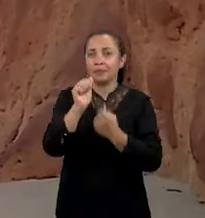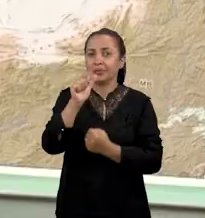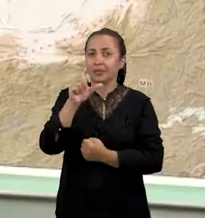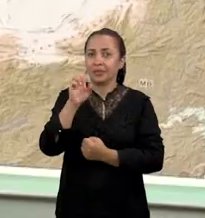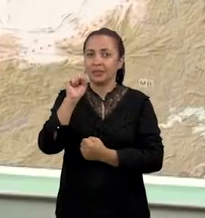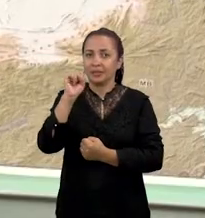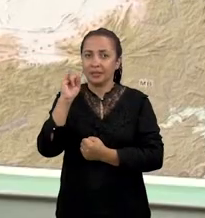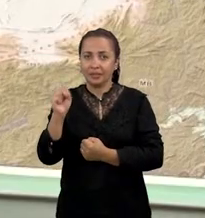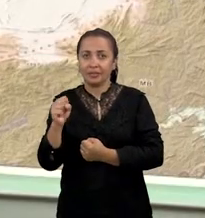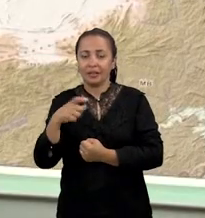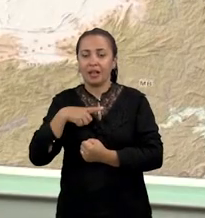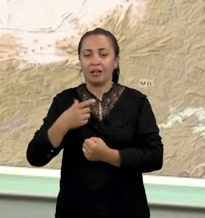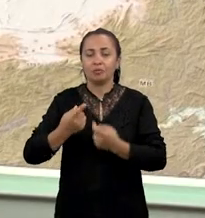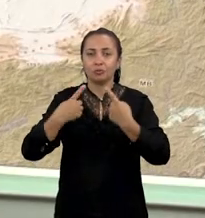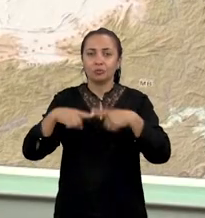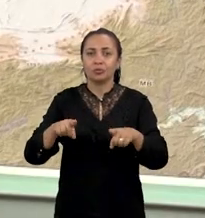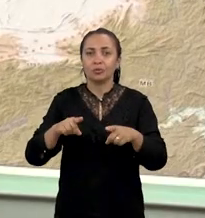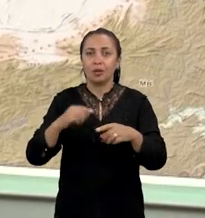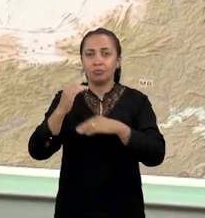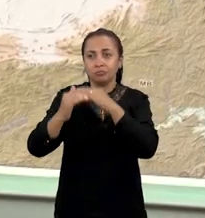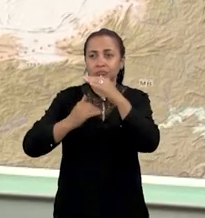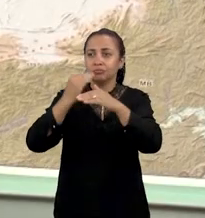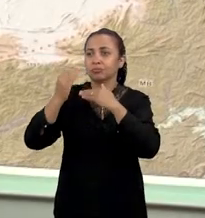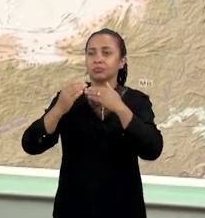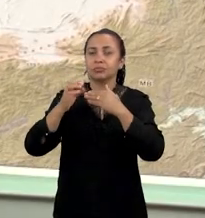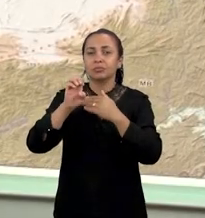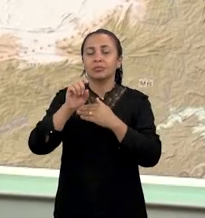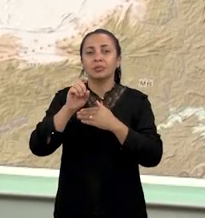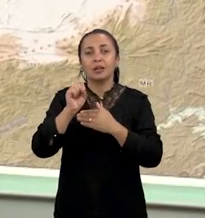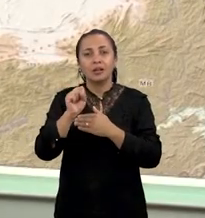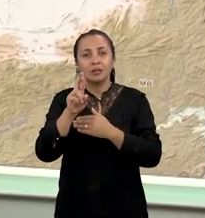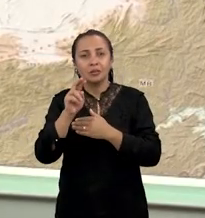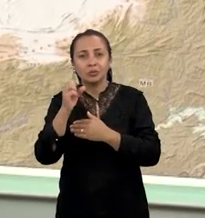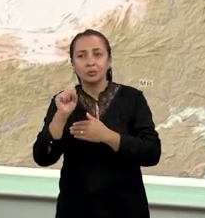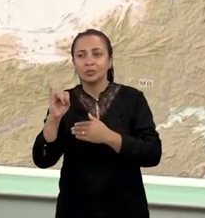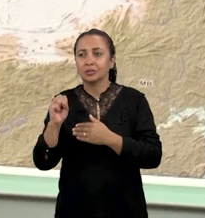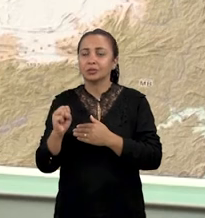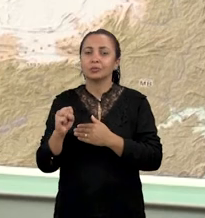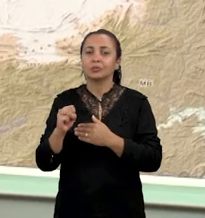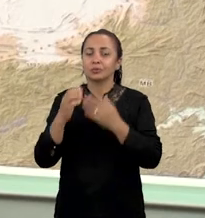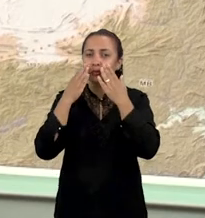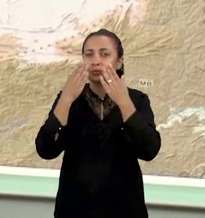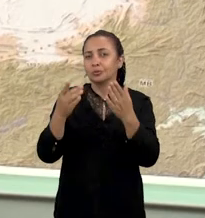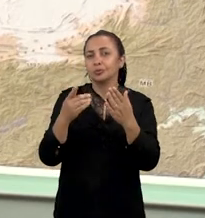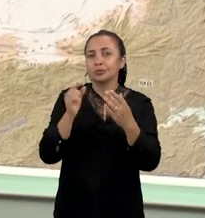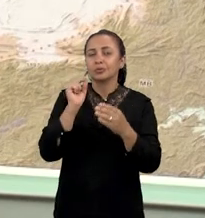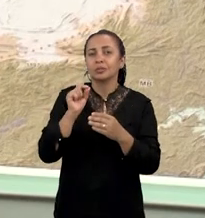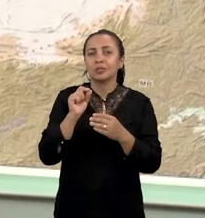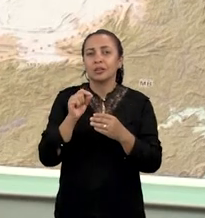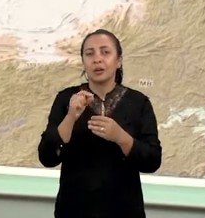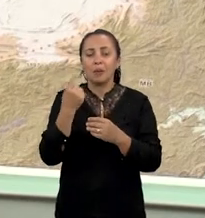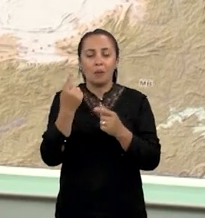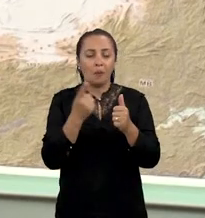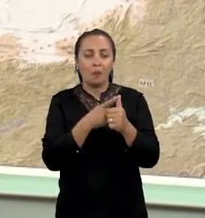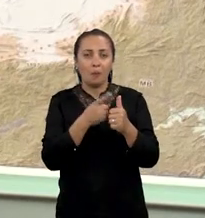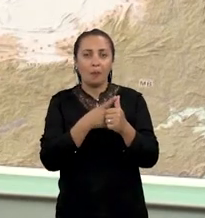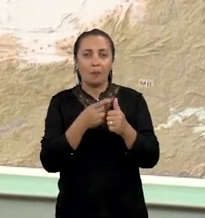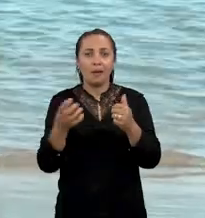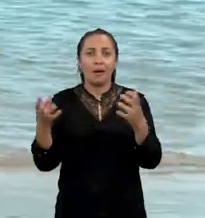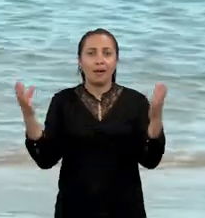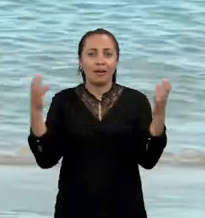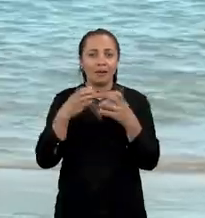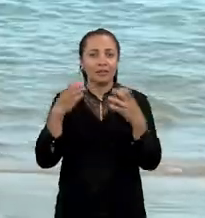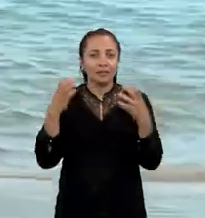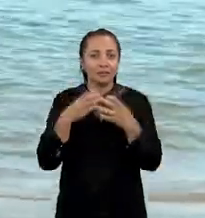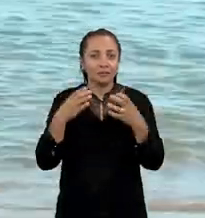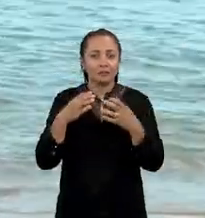falésia. As falésias estão intensificando seu processo erosivo atualmente em virtude de 1. Aquecimento global